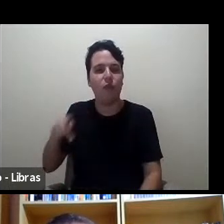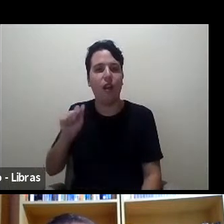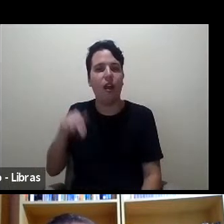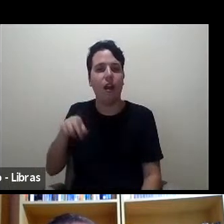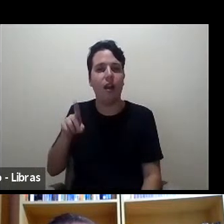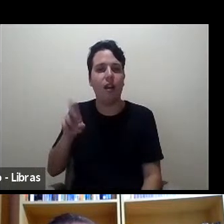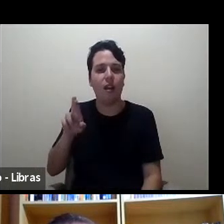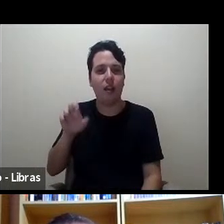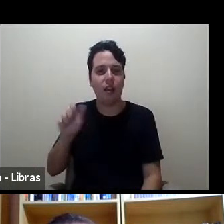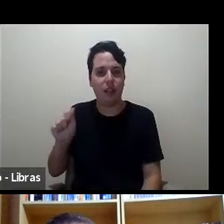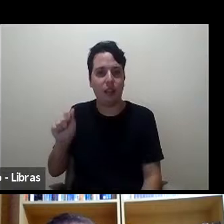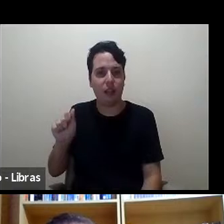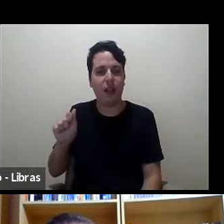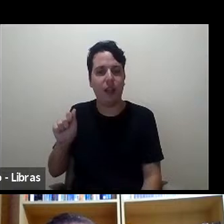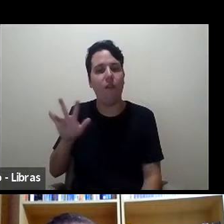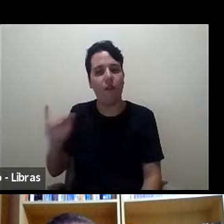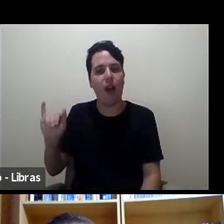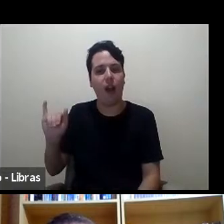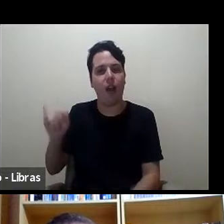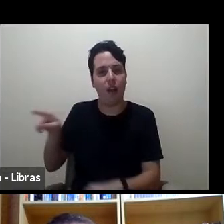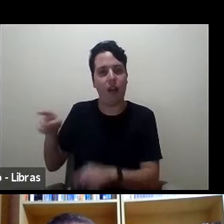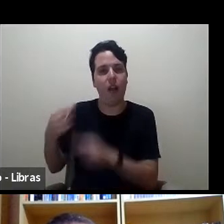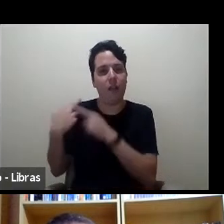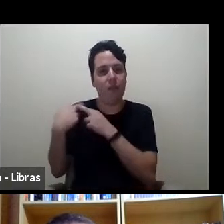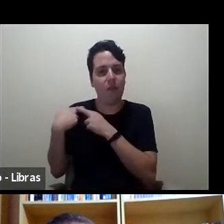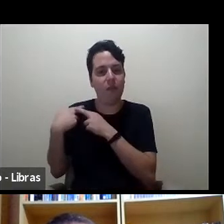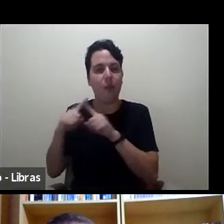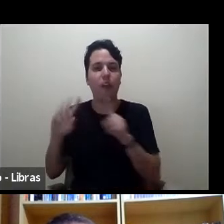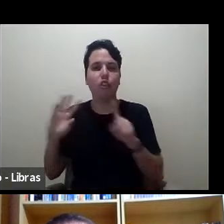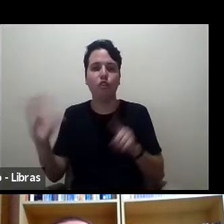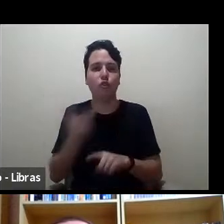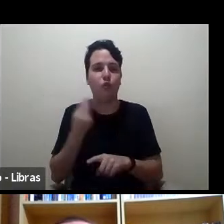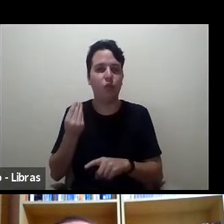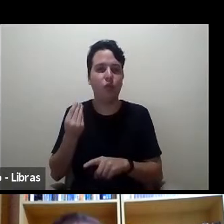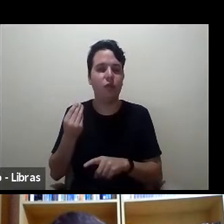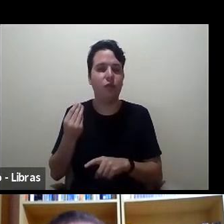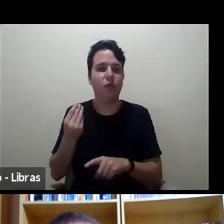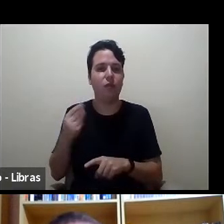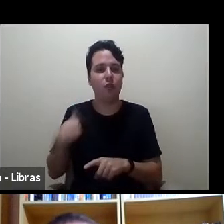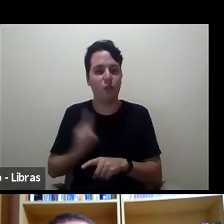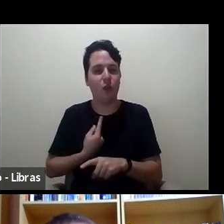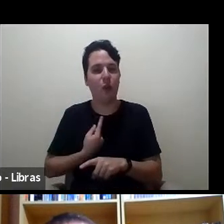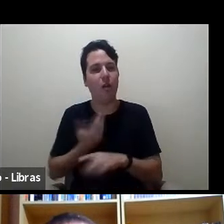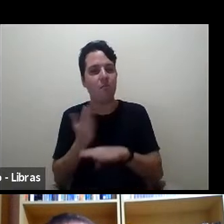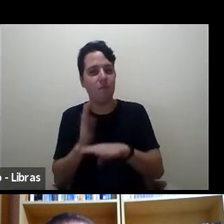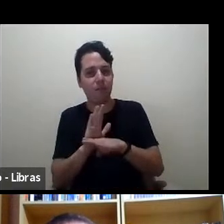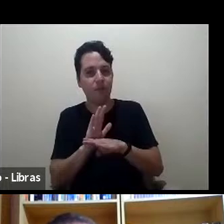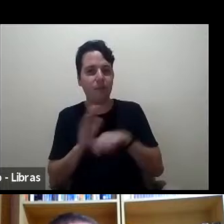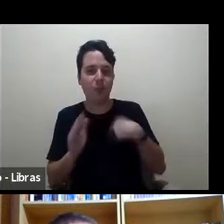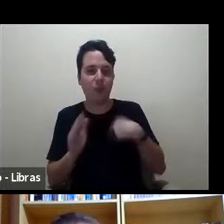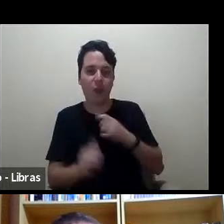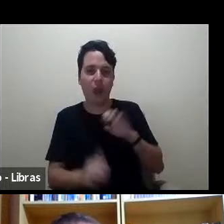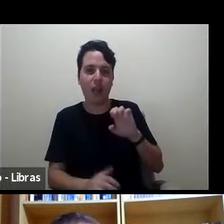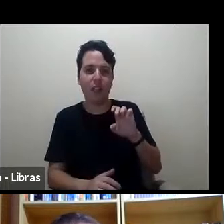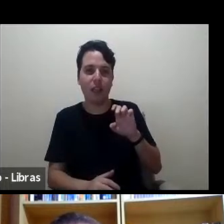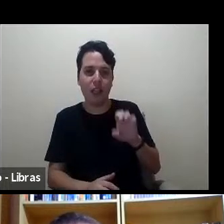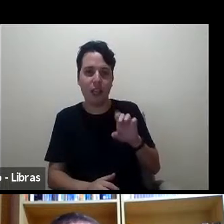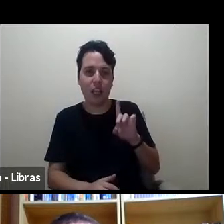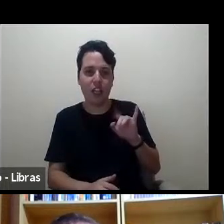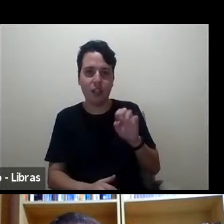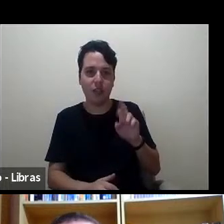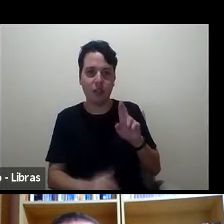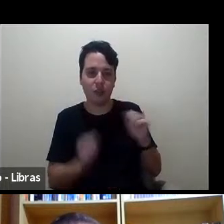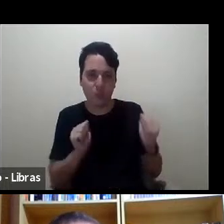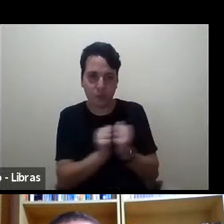mas com a qual nós todos vamos colaborar né Cláudio nós os editores associados também vamos fazer o curso